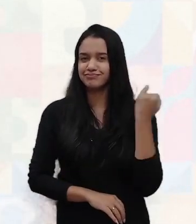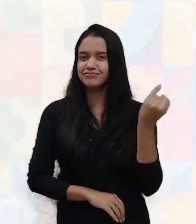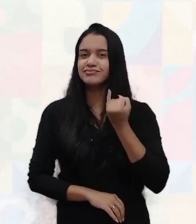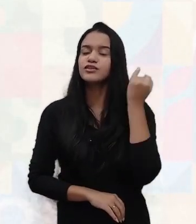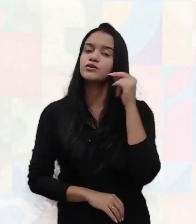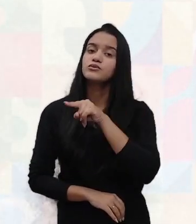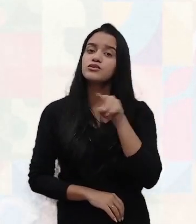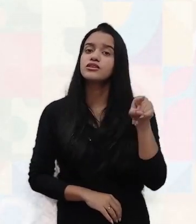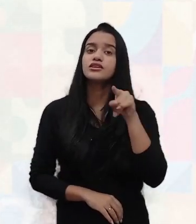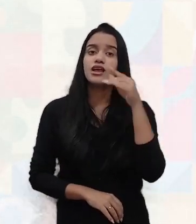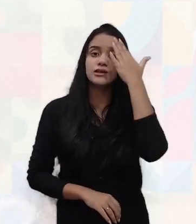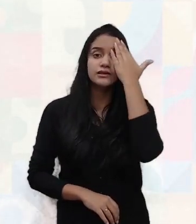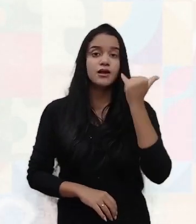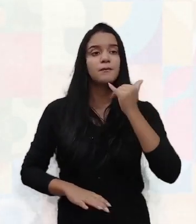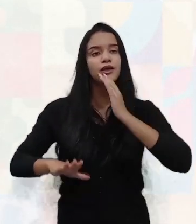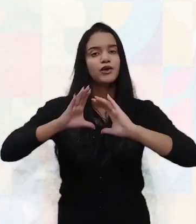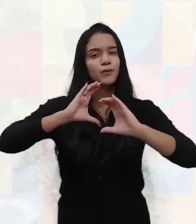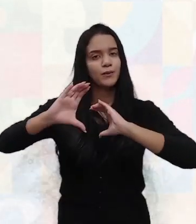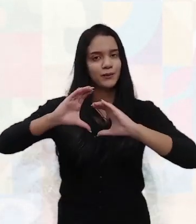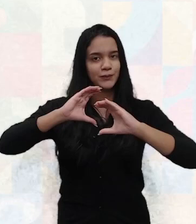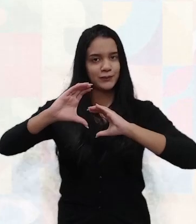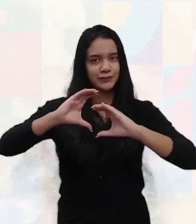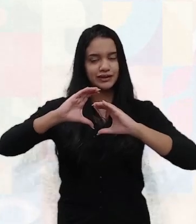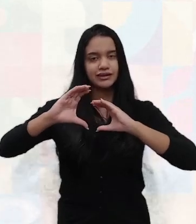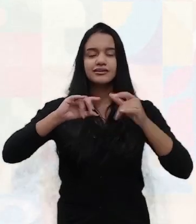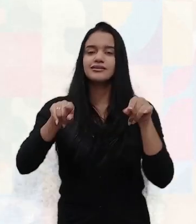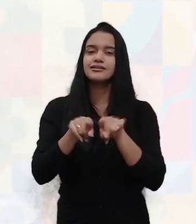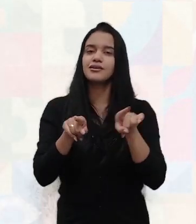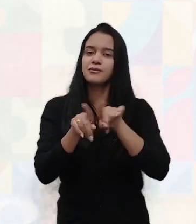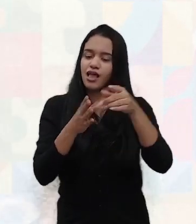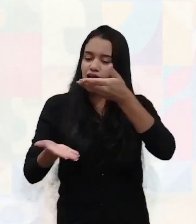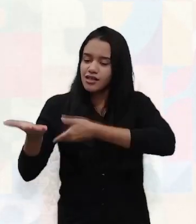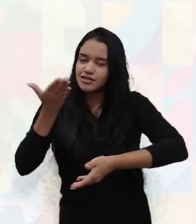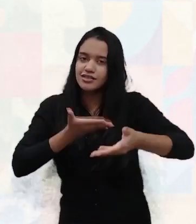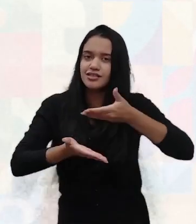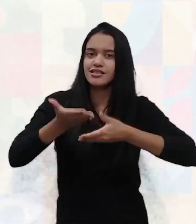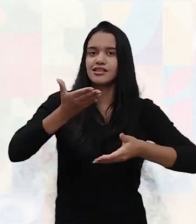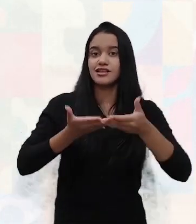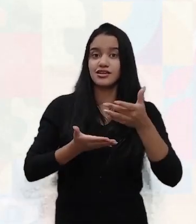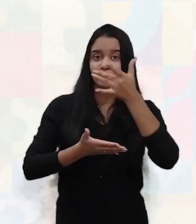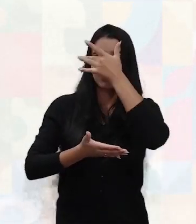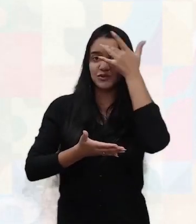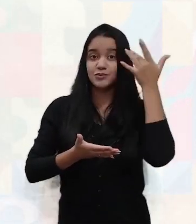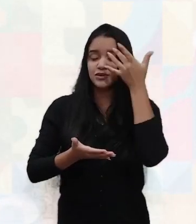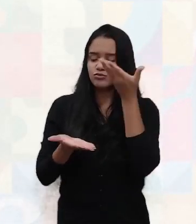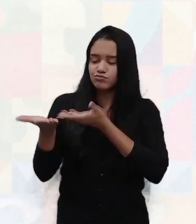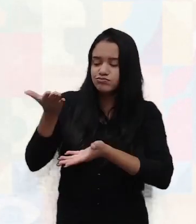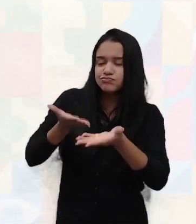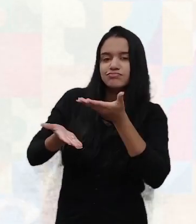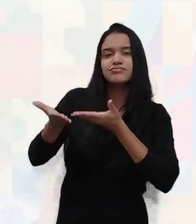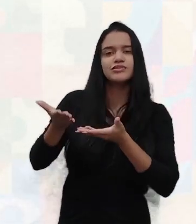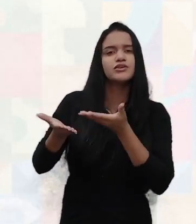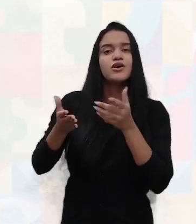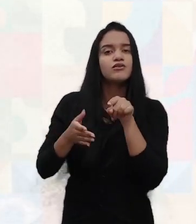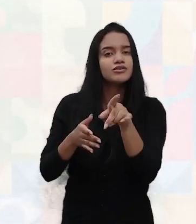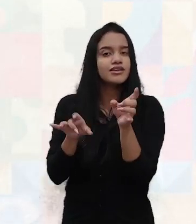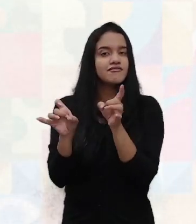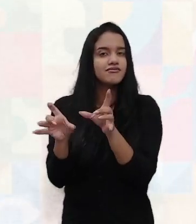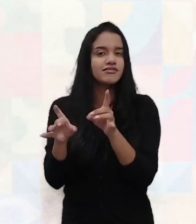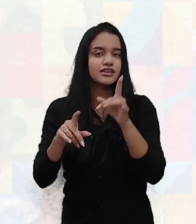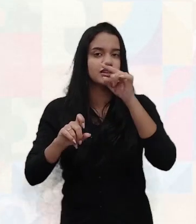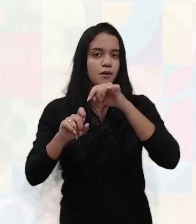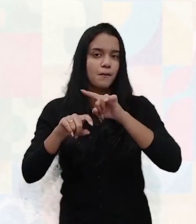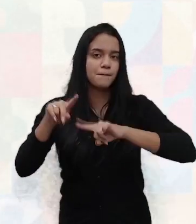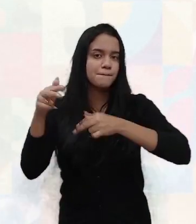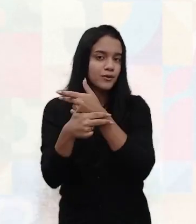você saber se comunicar, você interagir com as pessoas, até porque não tem como você vender um produto, né?